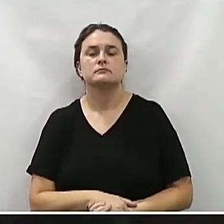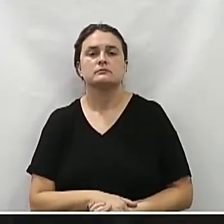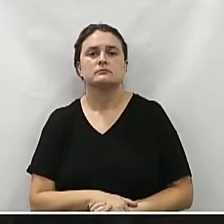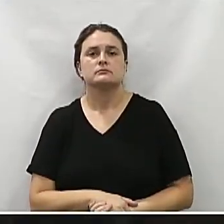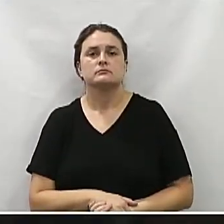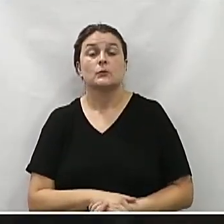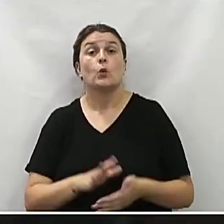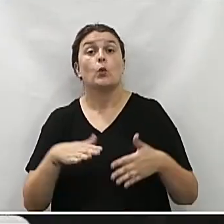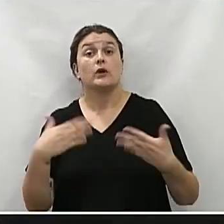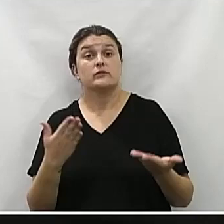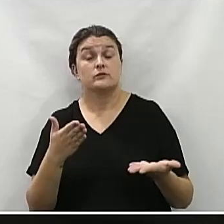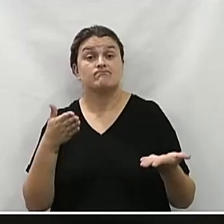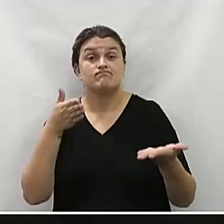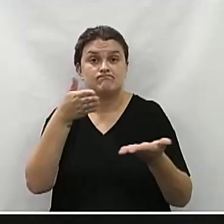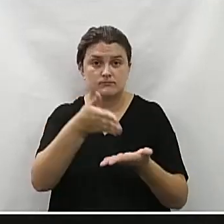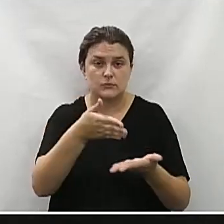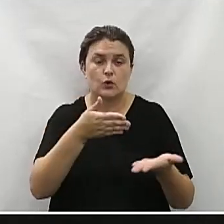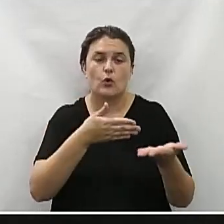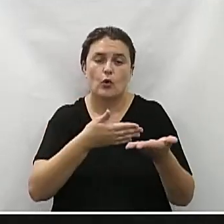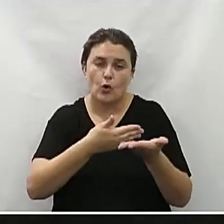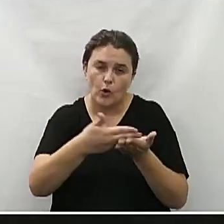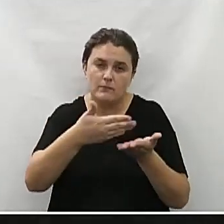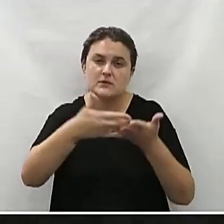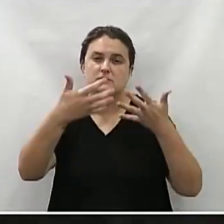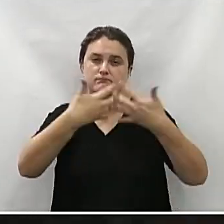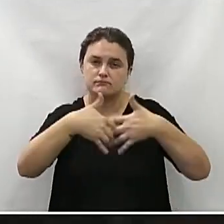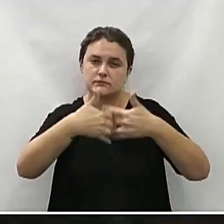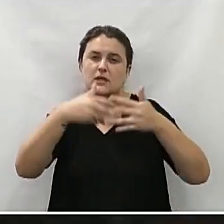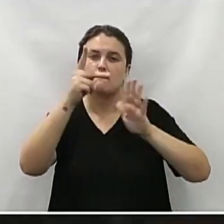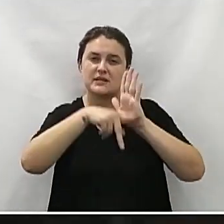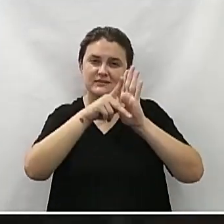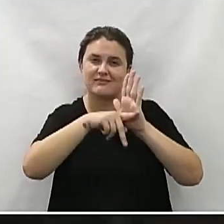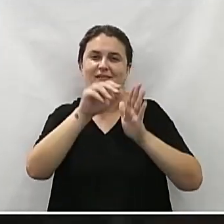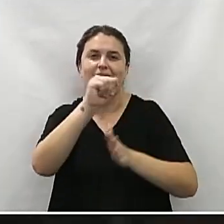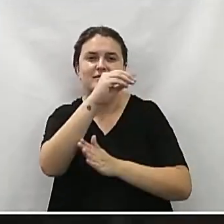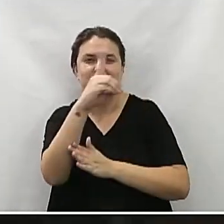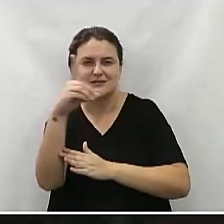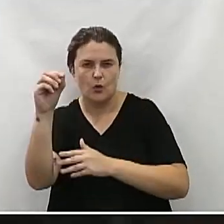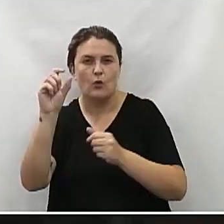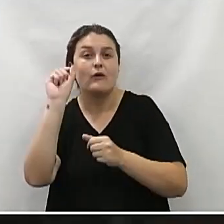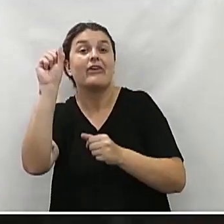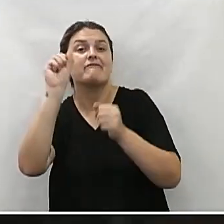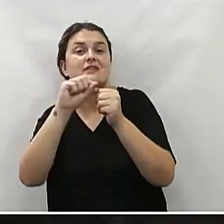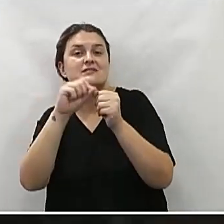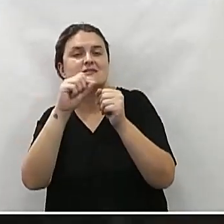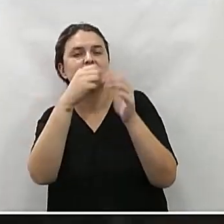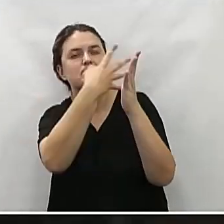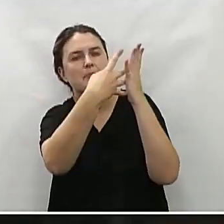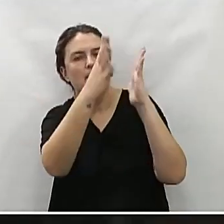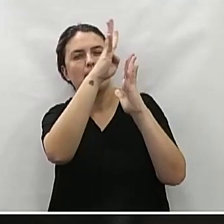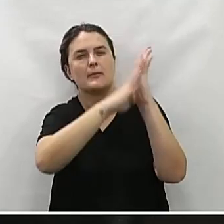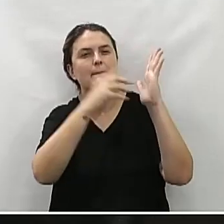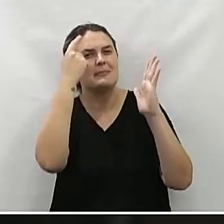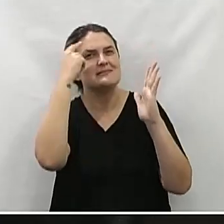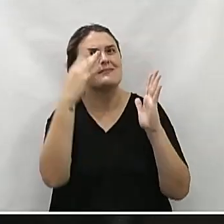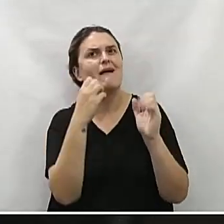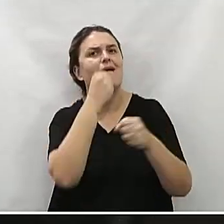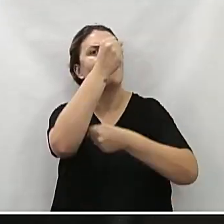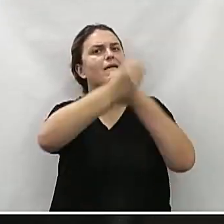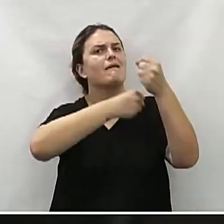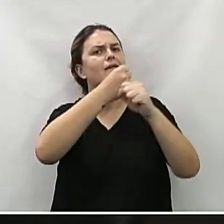quando se implanta um plano diretor no município, se implanta também um plano de ação para o município. Pensando, para os próximos anos,